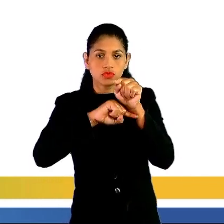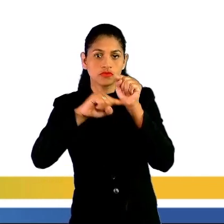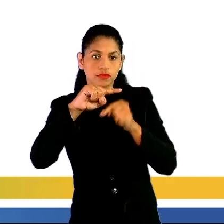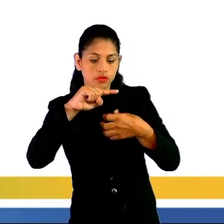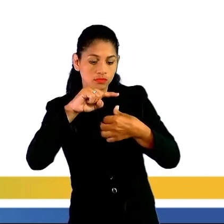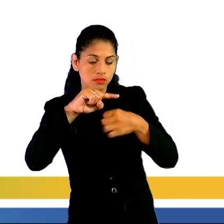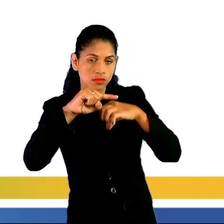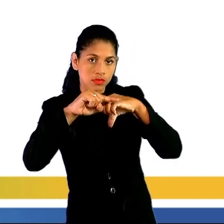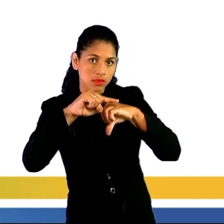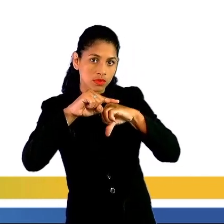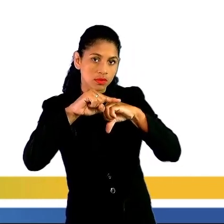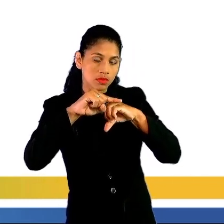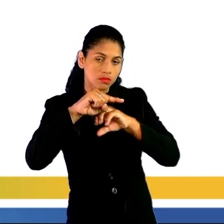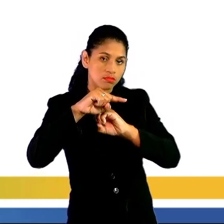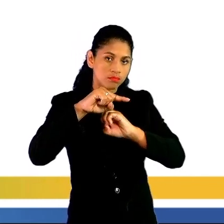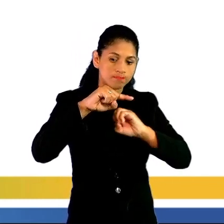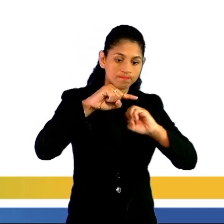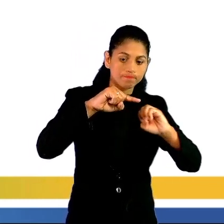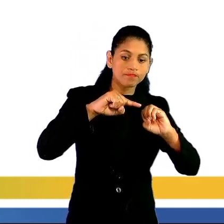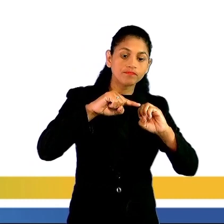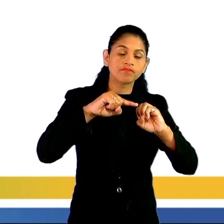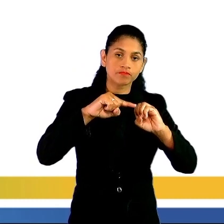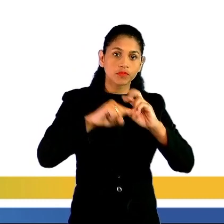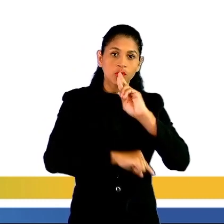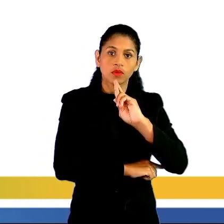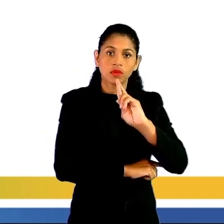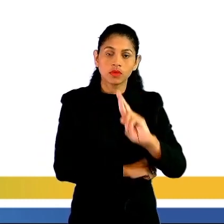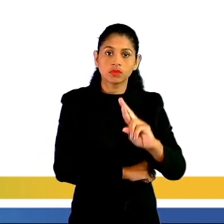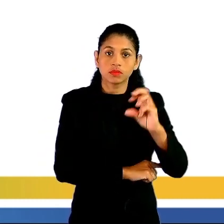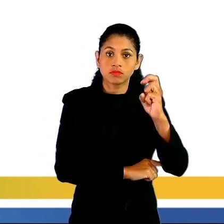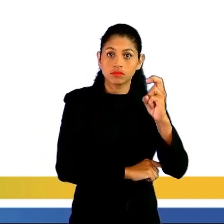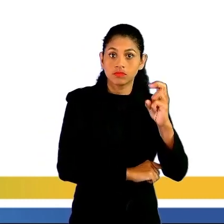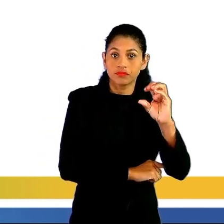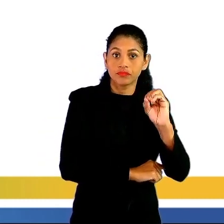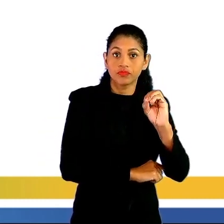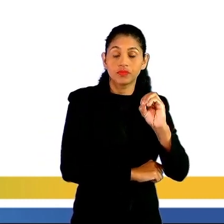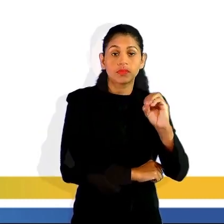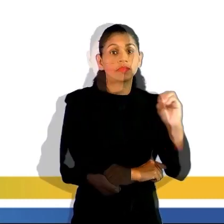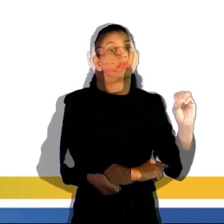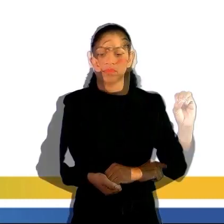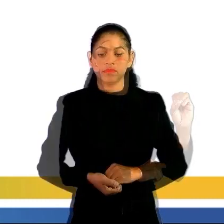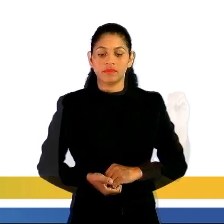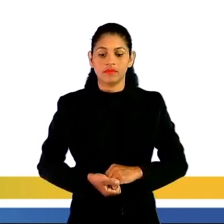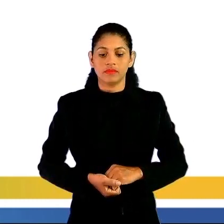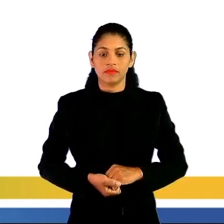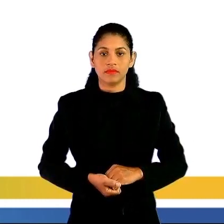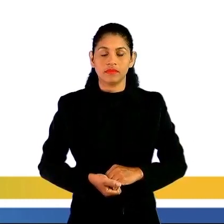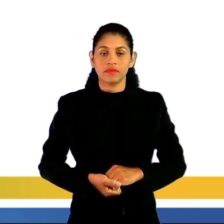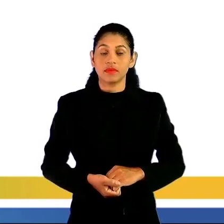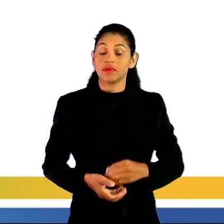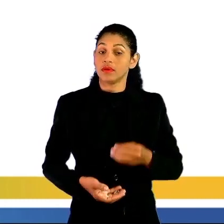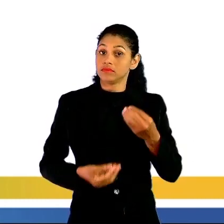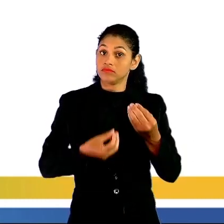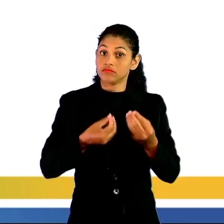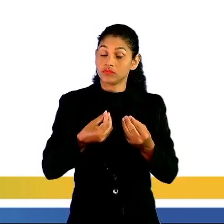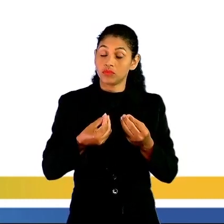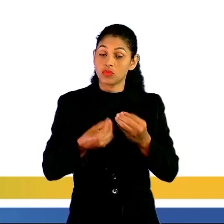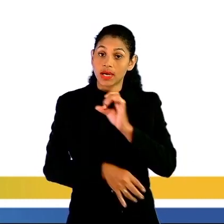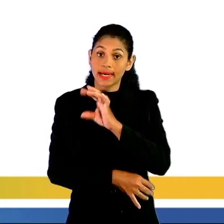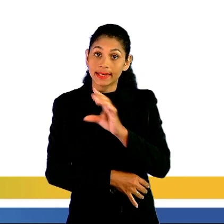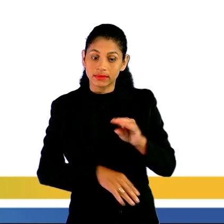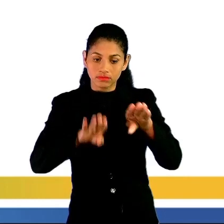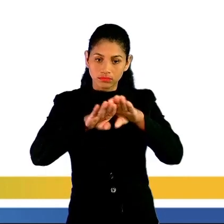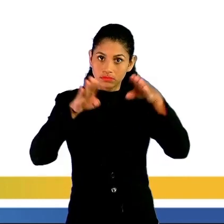para 900. Serão utilizados 500 azulejos. Como cada caixa